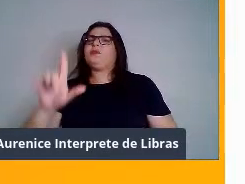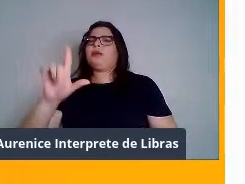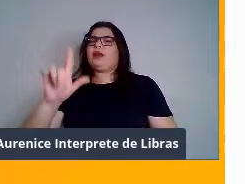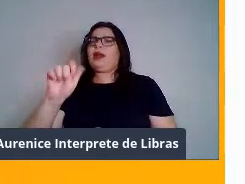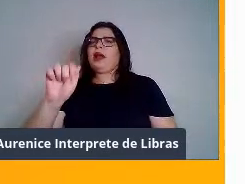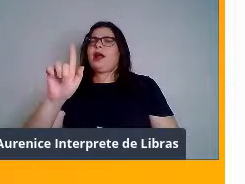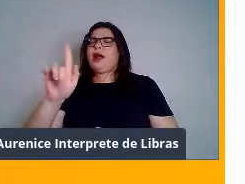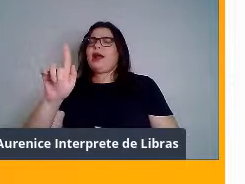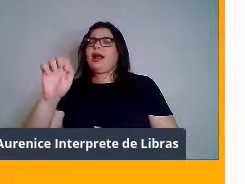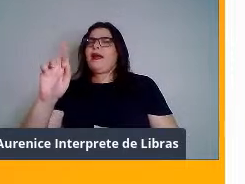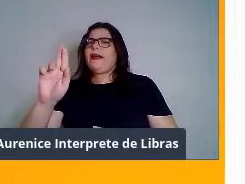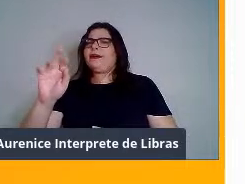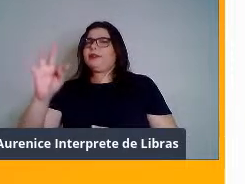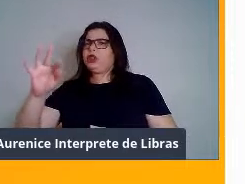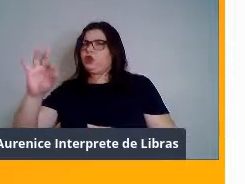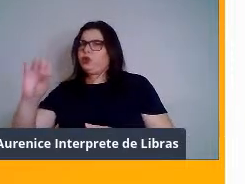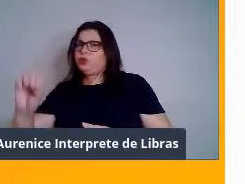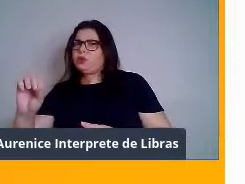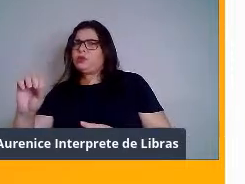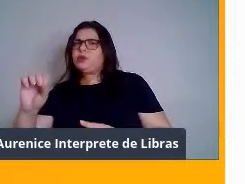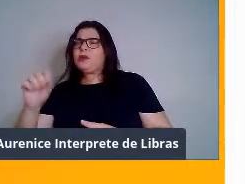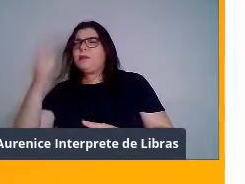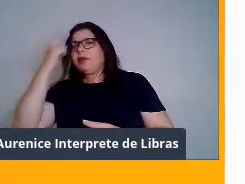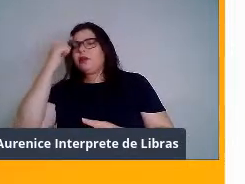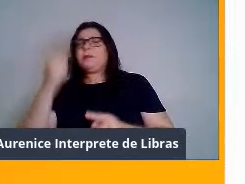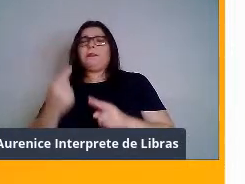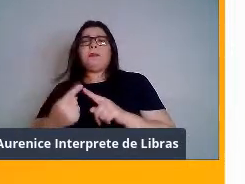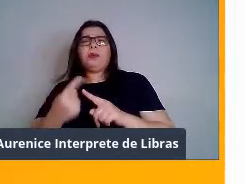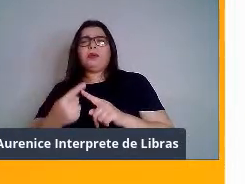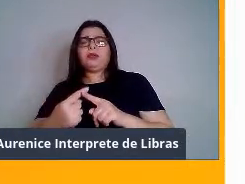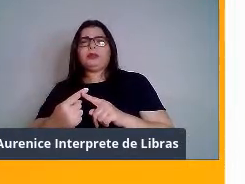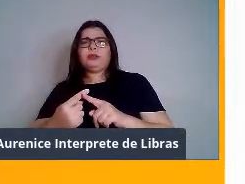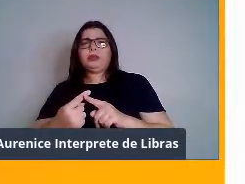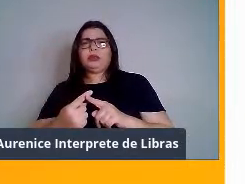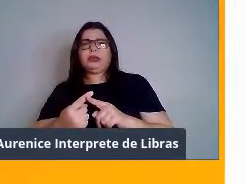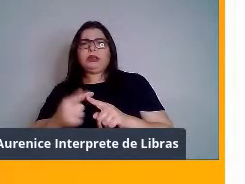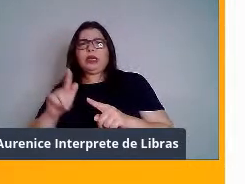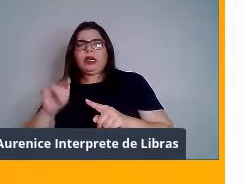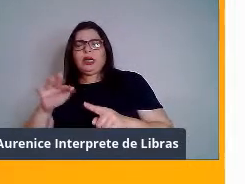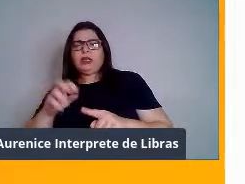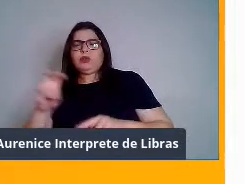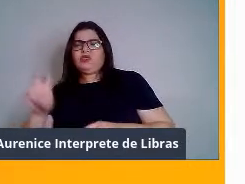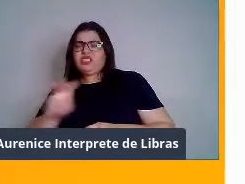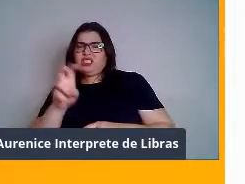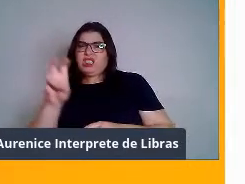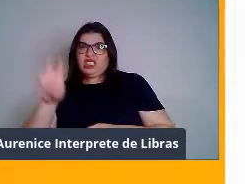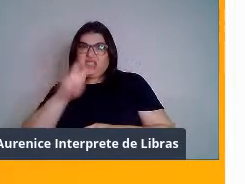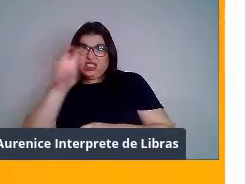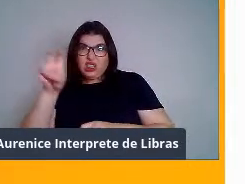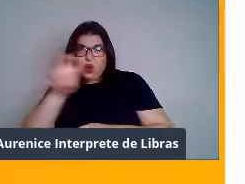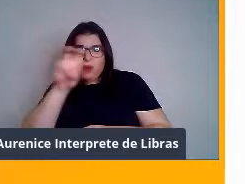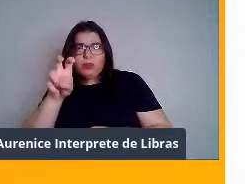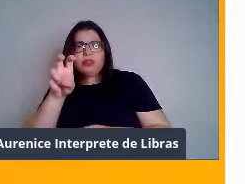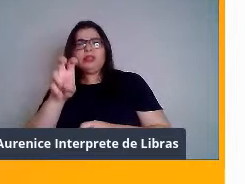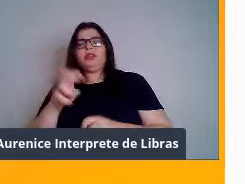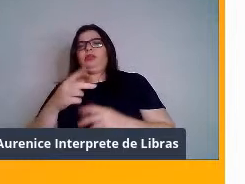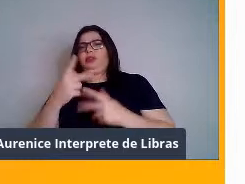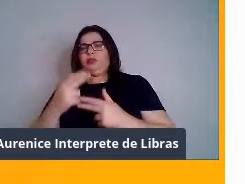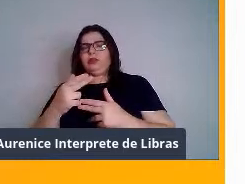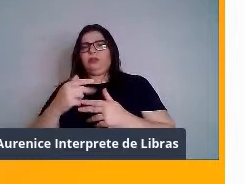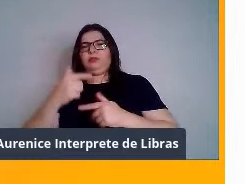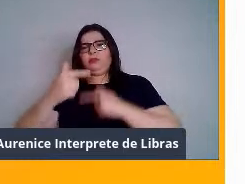usado assim, porque evolutivamente, lagartos e serpentes constituem uma única linhagem evolutiva, que é chamada